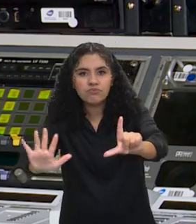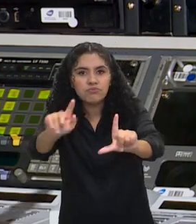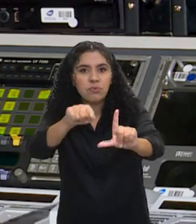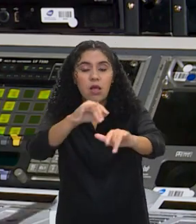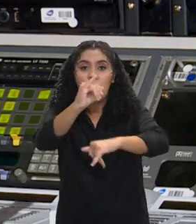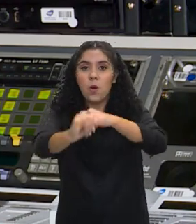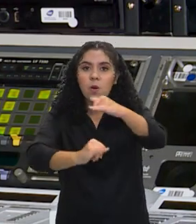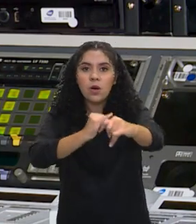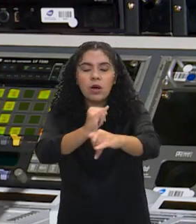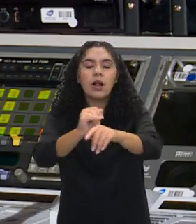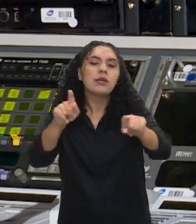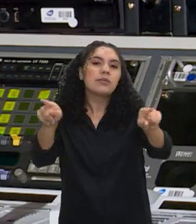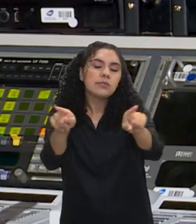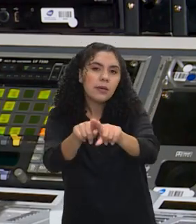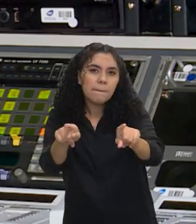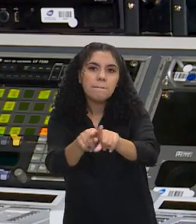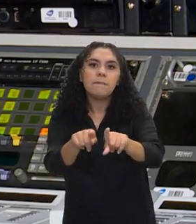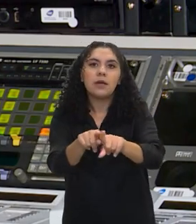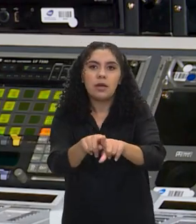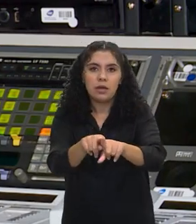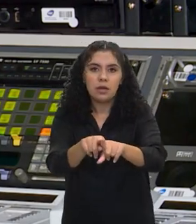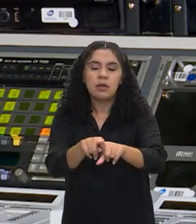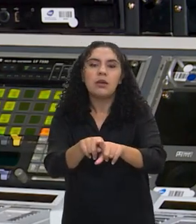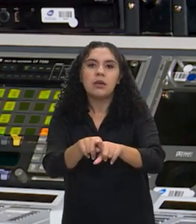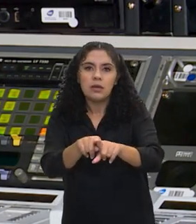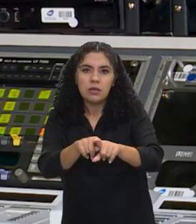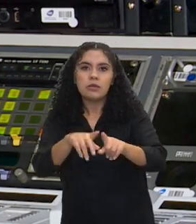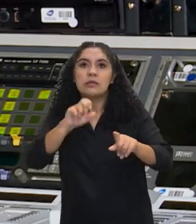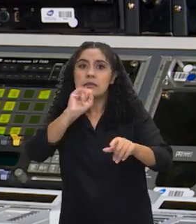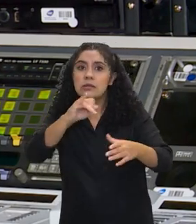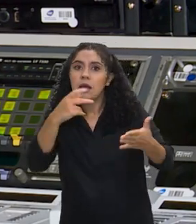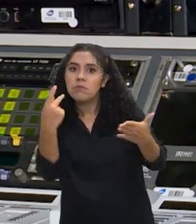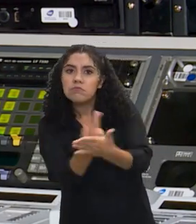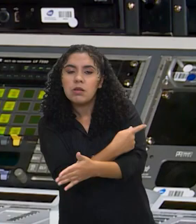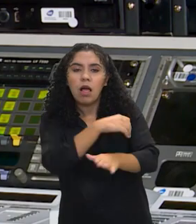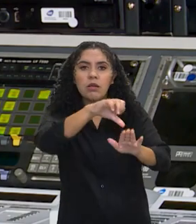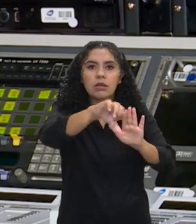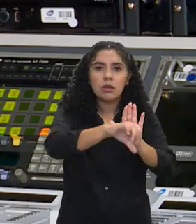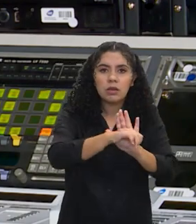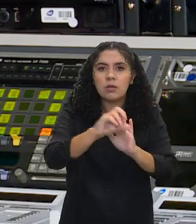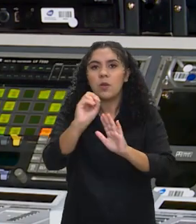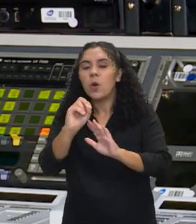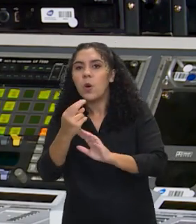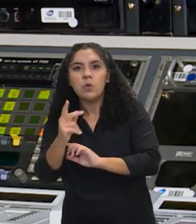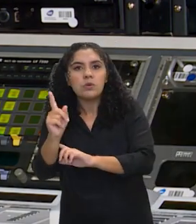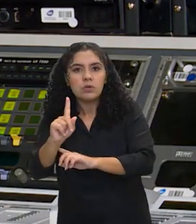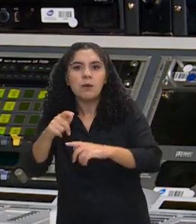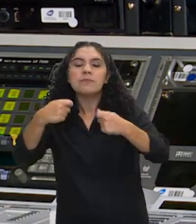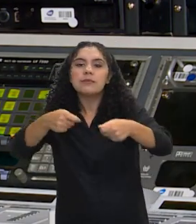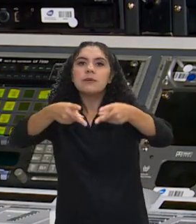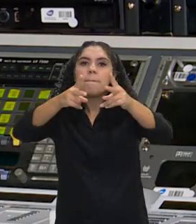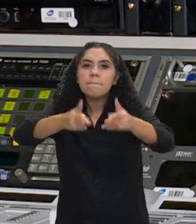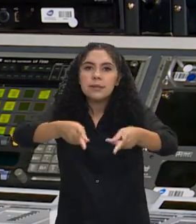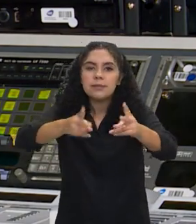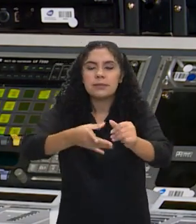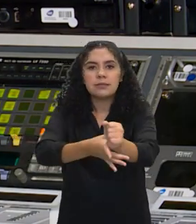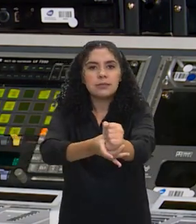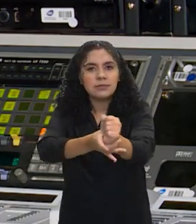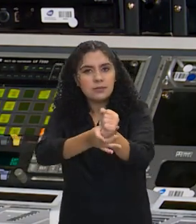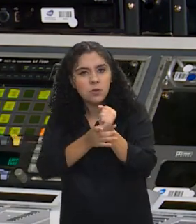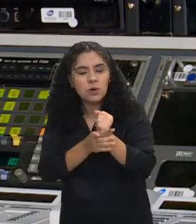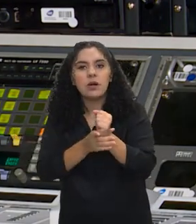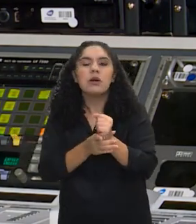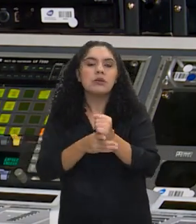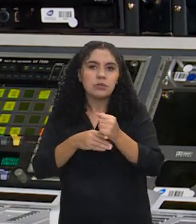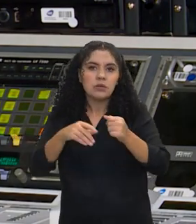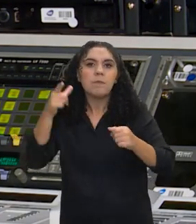sem ser simplesmente lidando com crimes já cometidos e daí, depois que todos os danos e efeitos negativos foram,